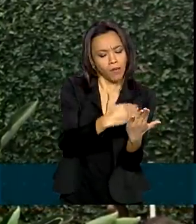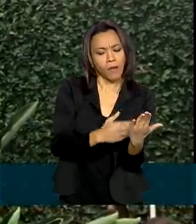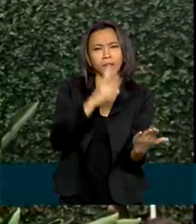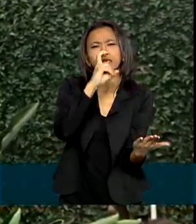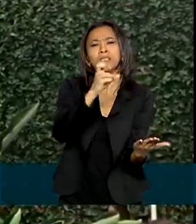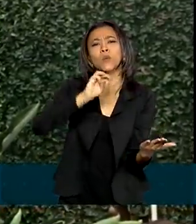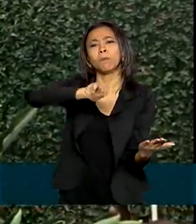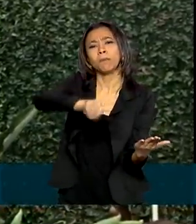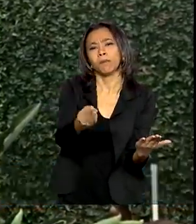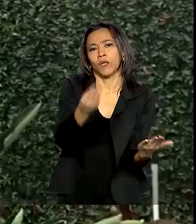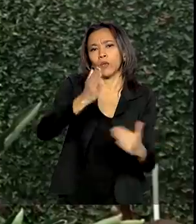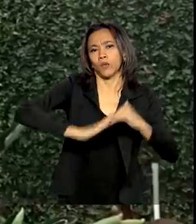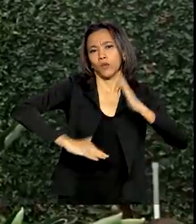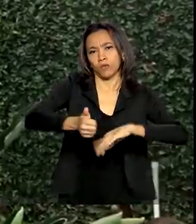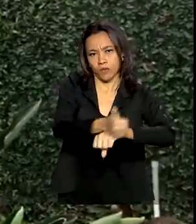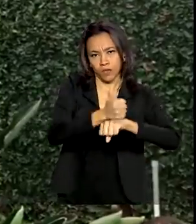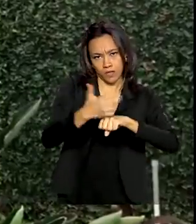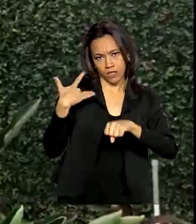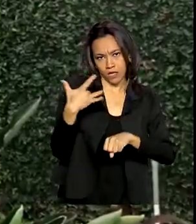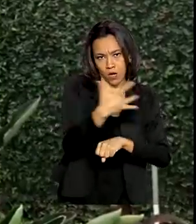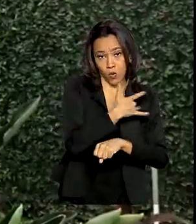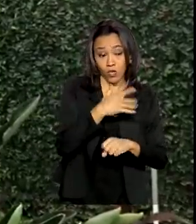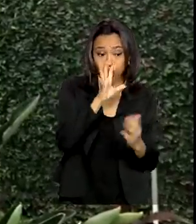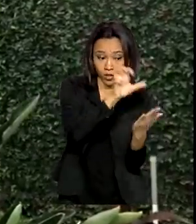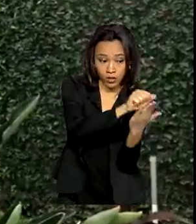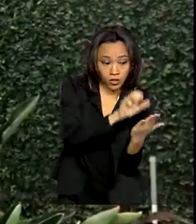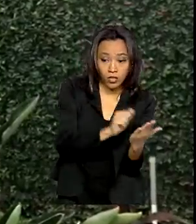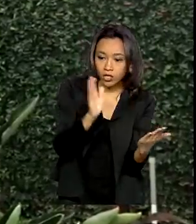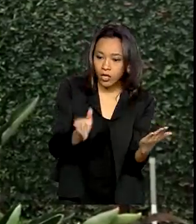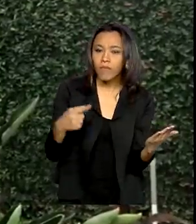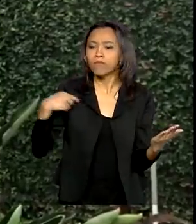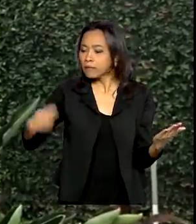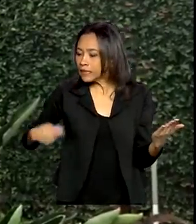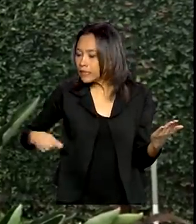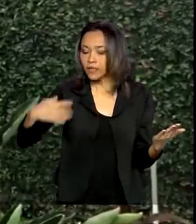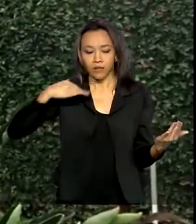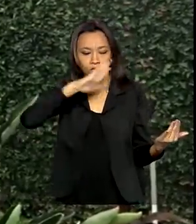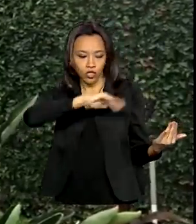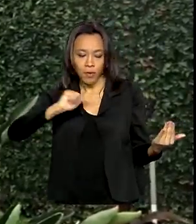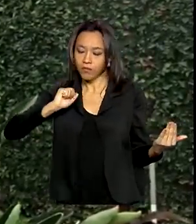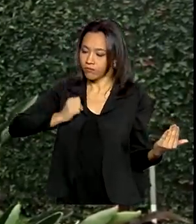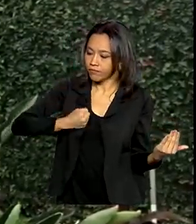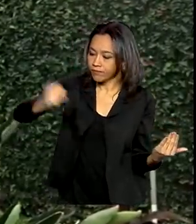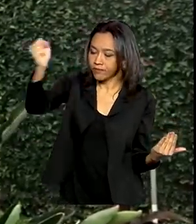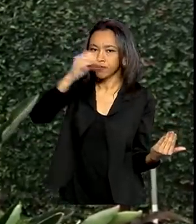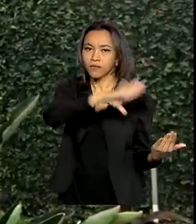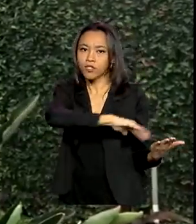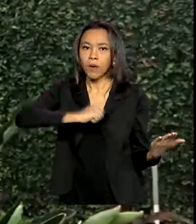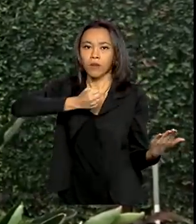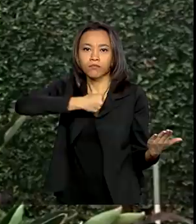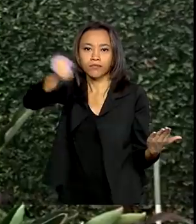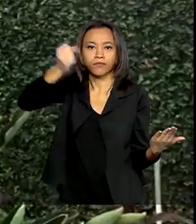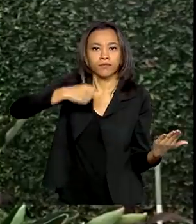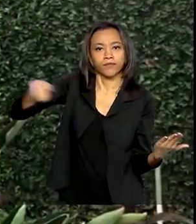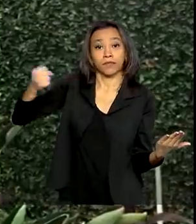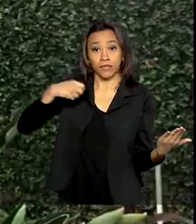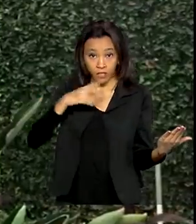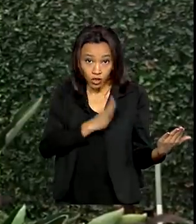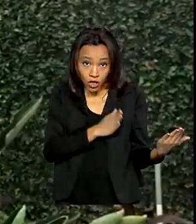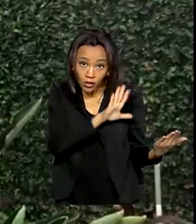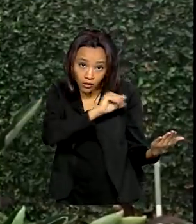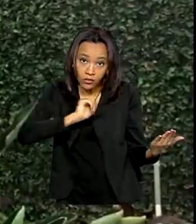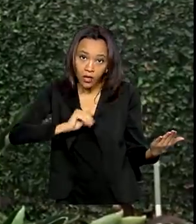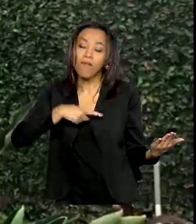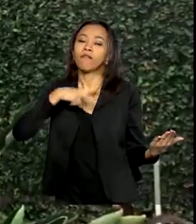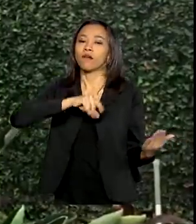profissionais. Os inscritos serão convocados de acordo com a necessidade. E quem for chamado vai ser qualificado pelo Ministério da